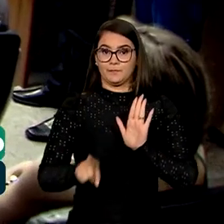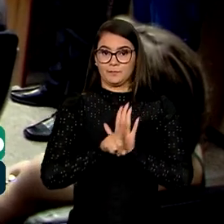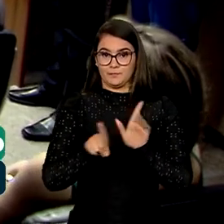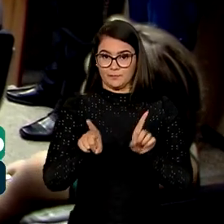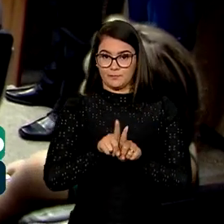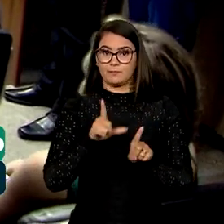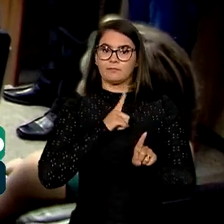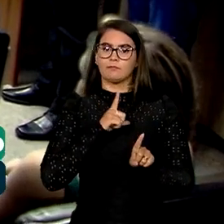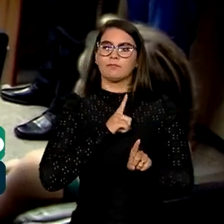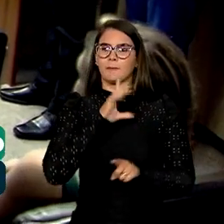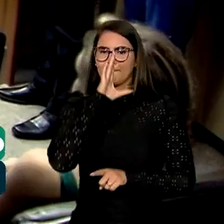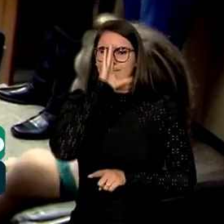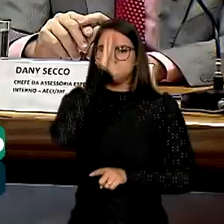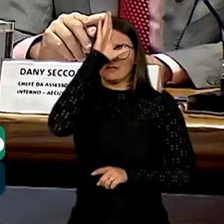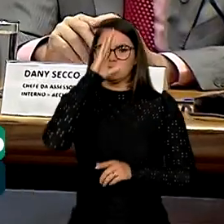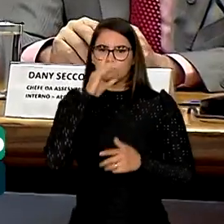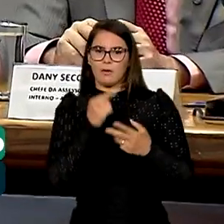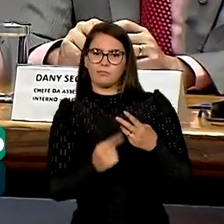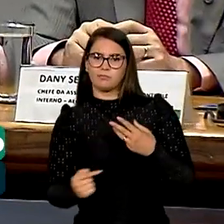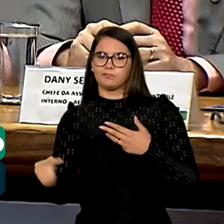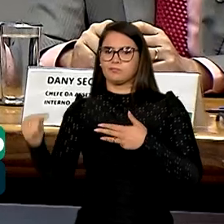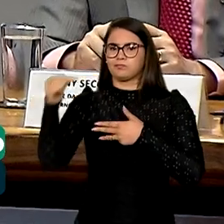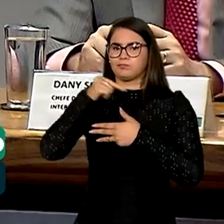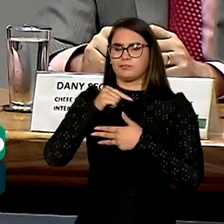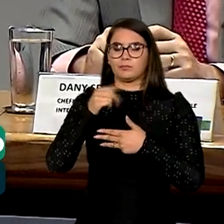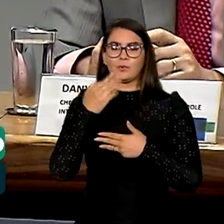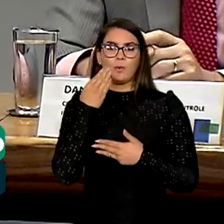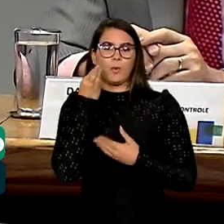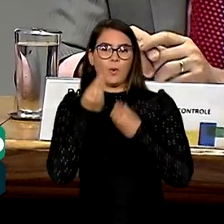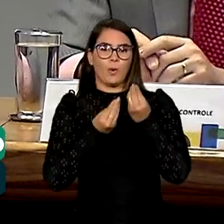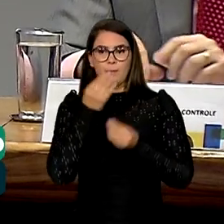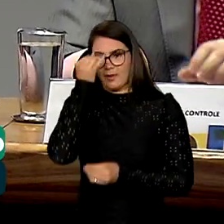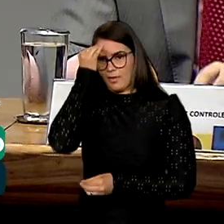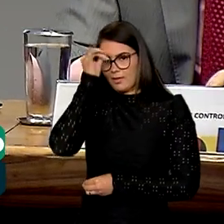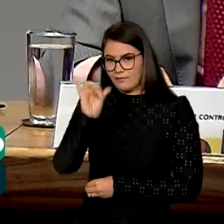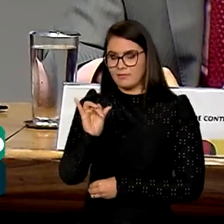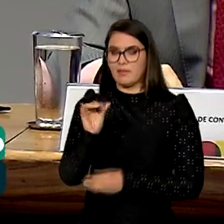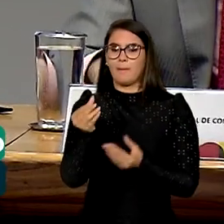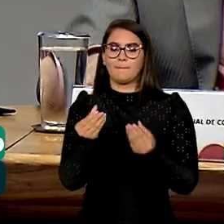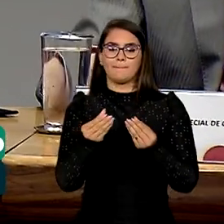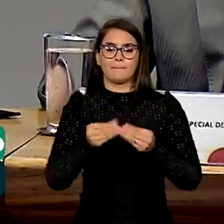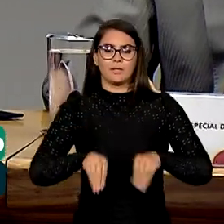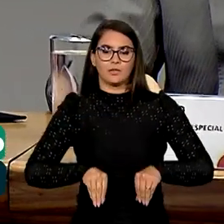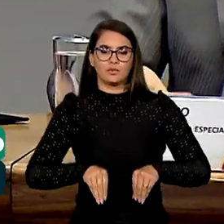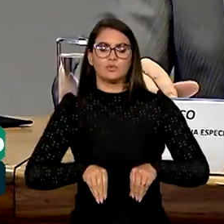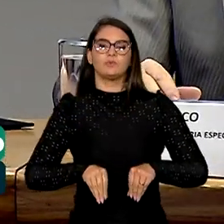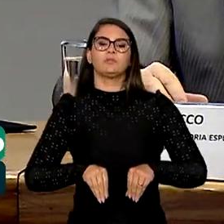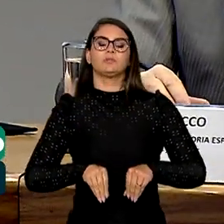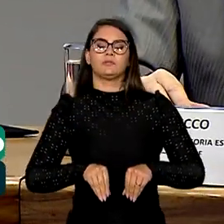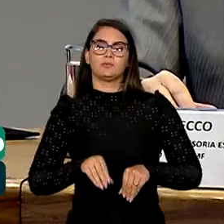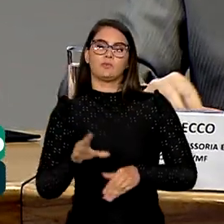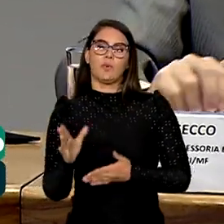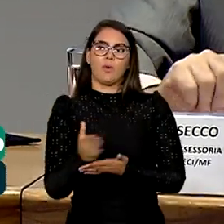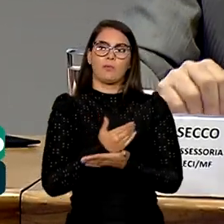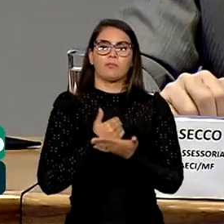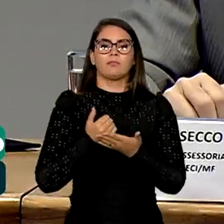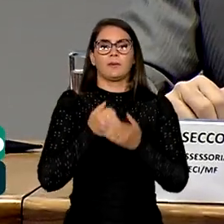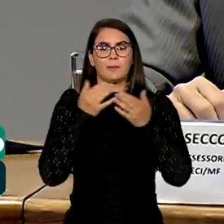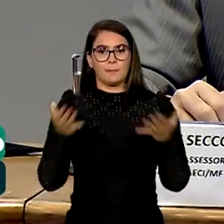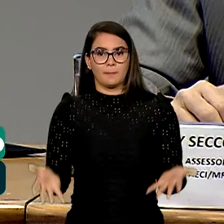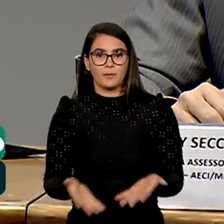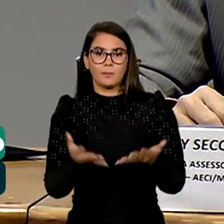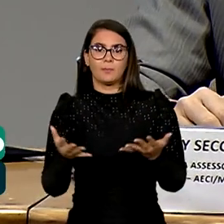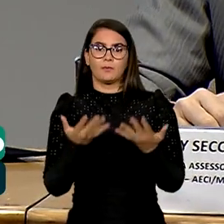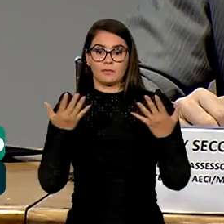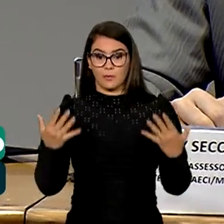uma série de prioridades, incluindo medidas para prevenir práticas prejudiciais, acolher denúncias, promover